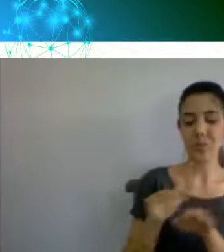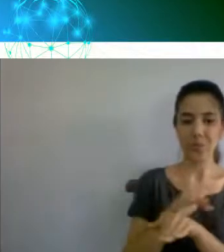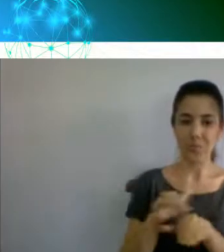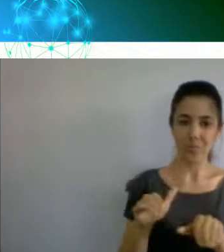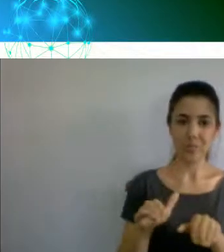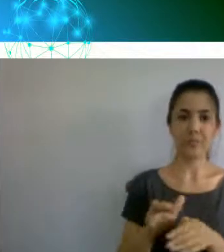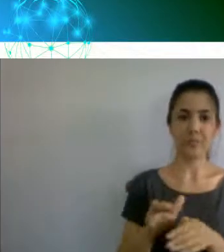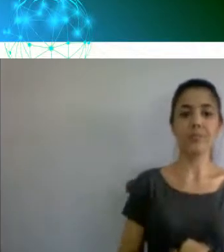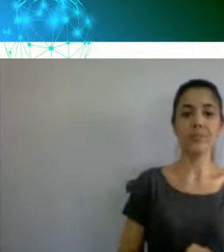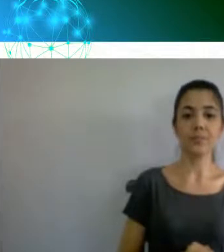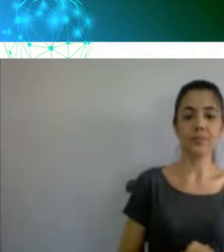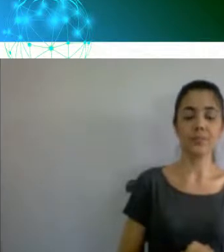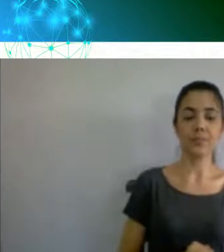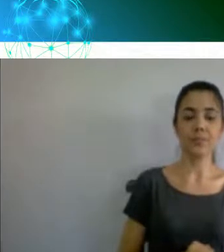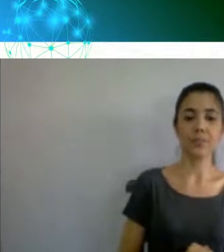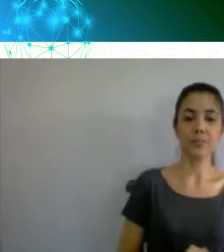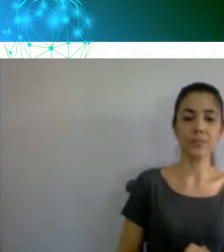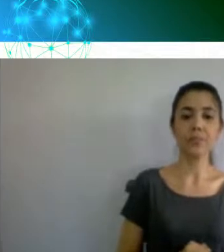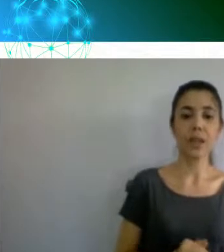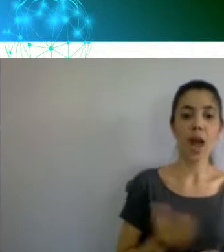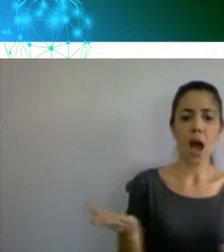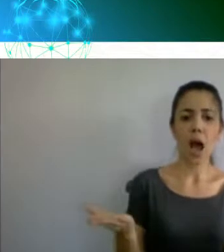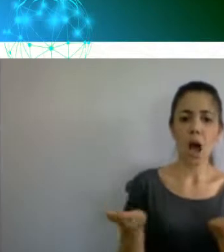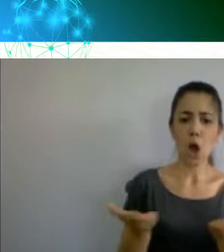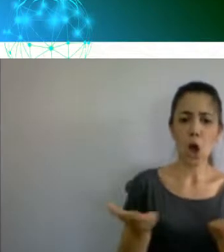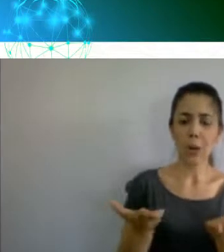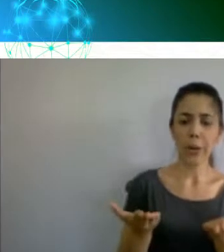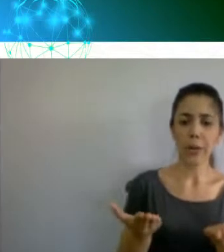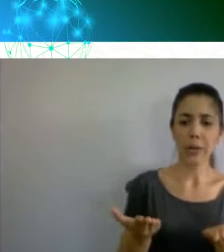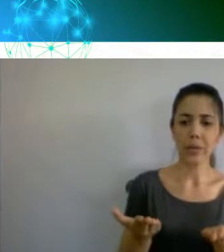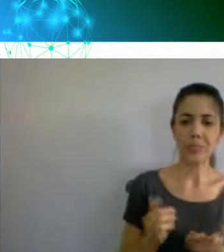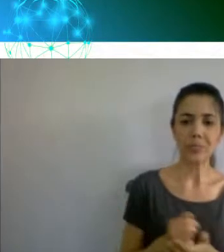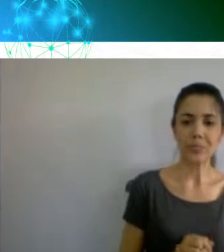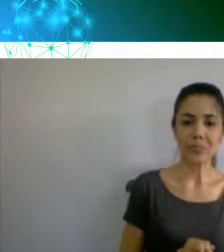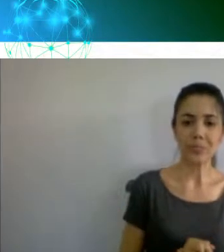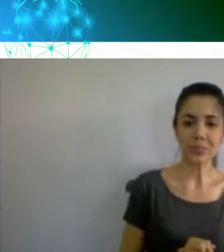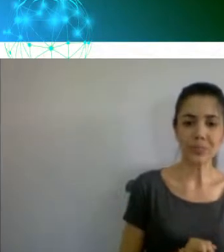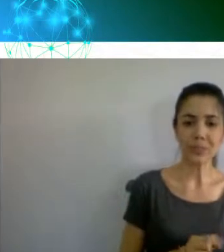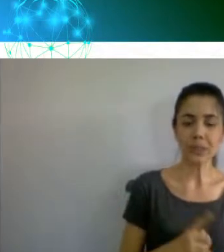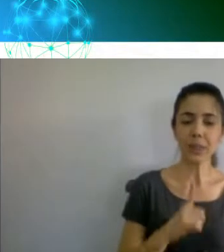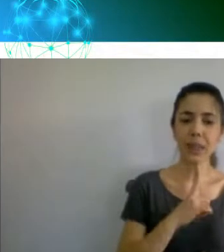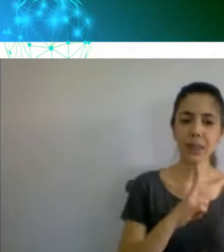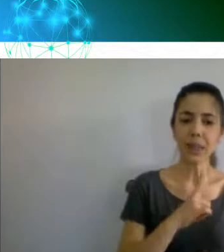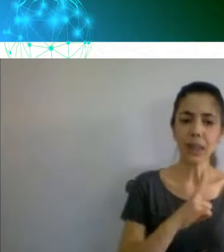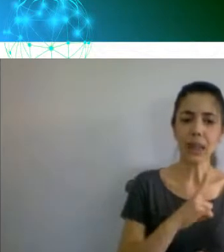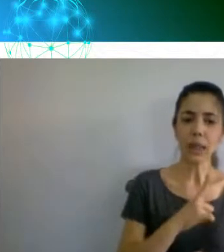na sequência, agora, a gente teria o próximo trabalho,